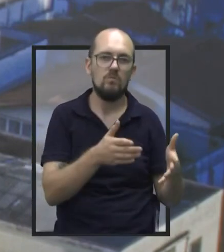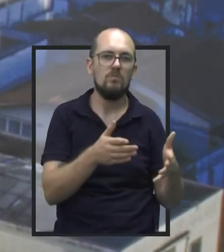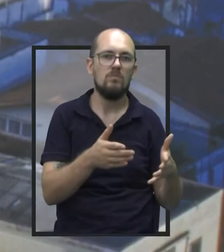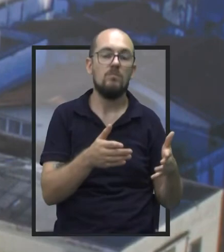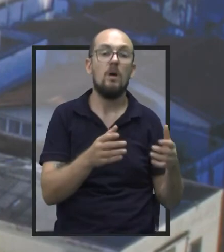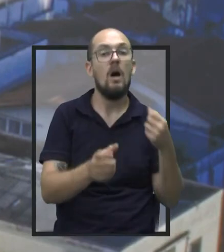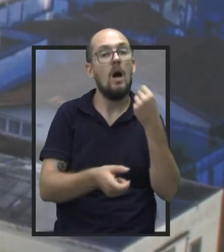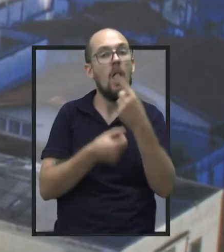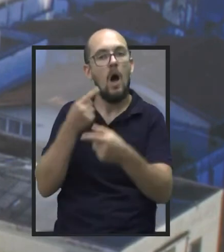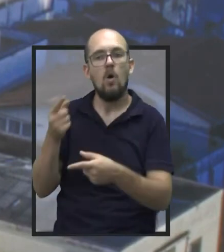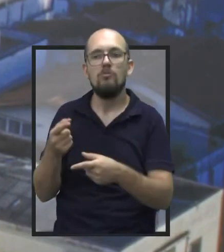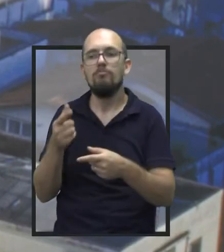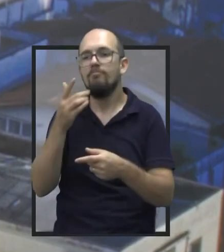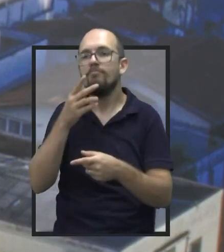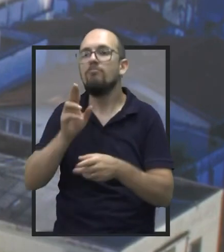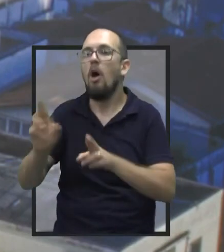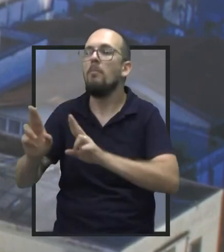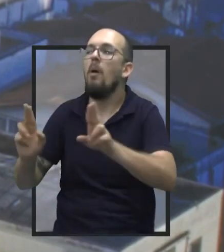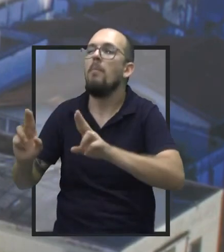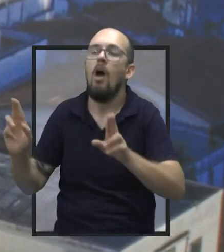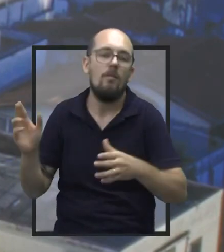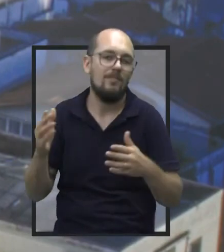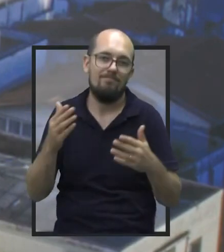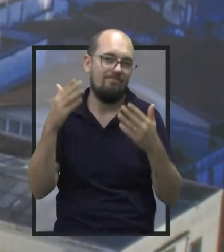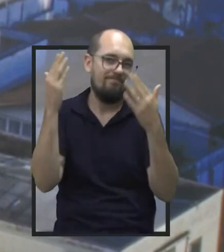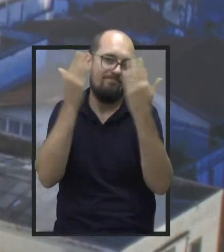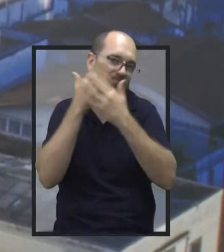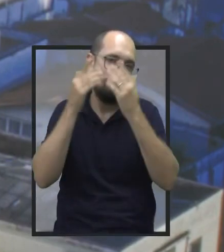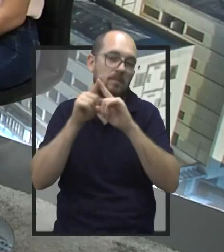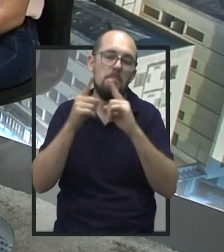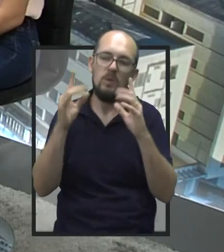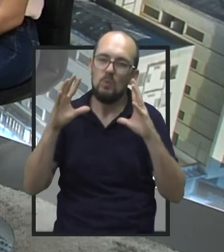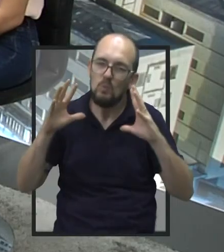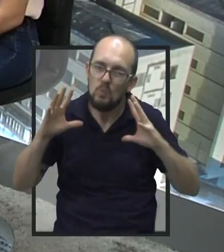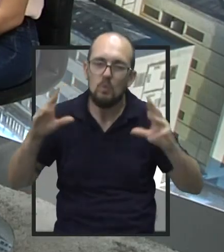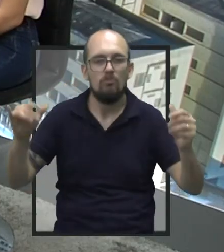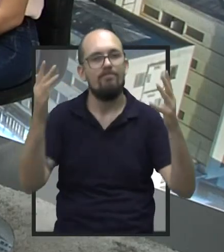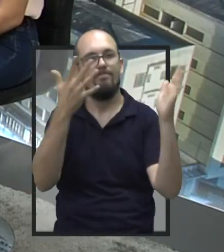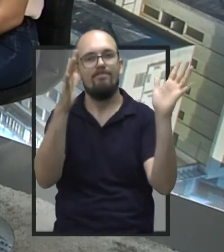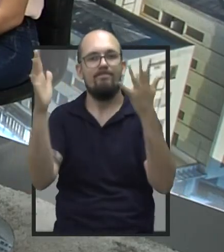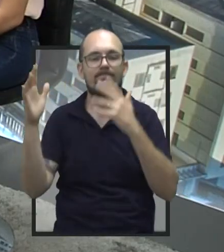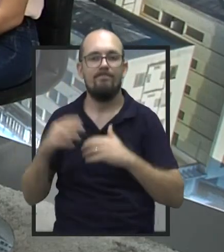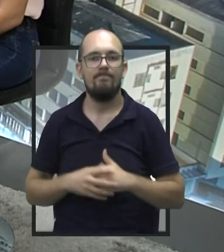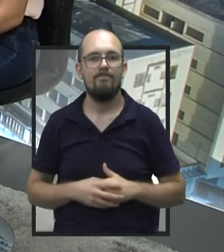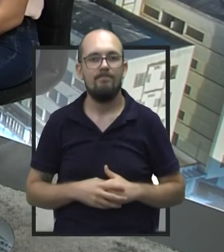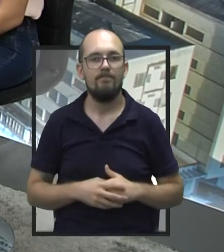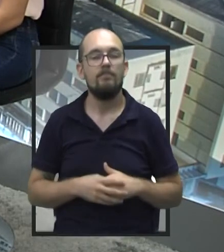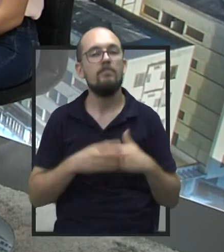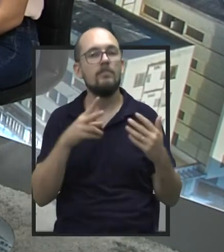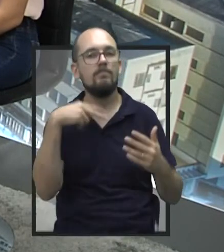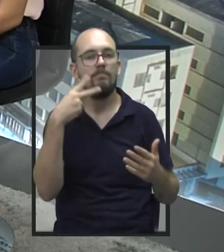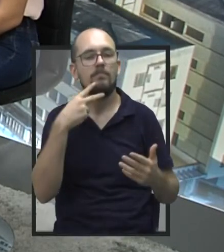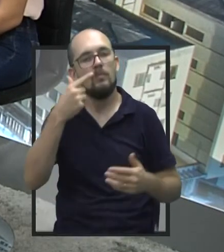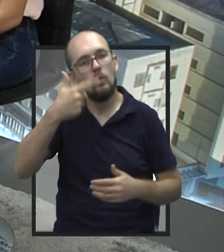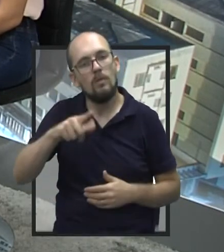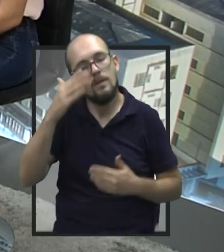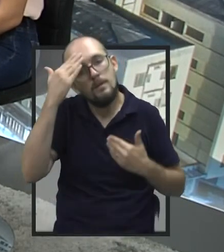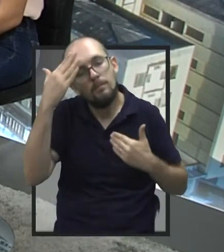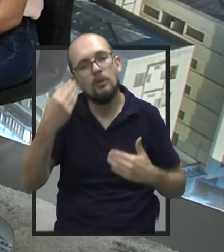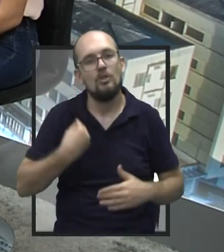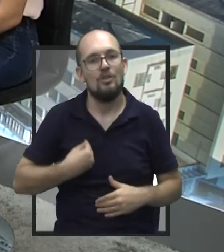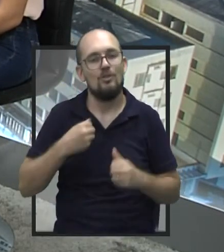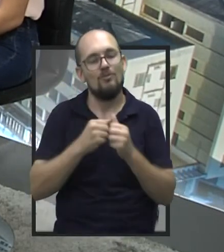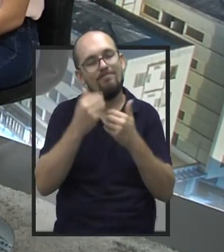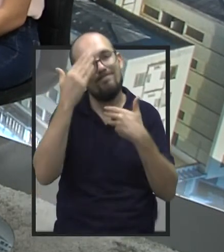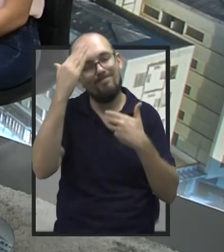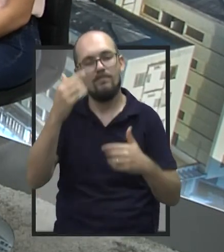também, né? Que ajudaram. Então, todos merecem aplausos e os parabéns. Vereadora, mais uma vez eu quero agradecer a sua presença aqui conosco. Muito